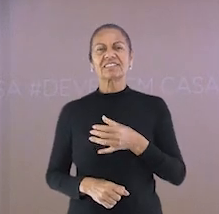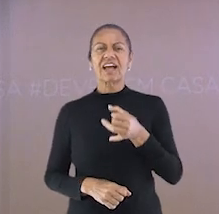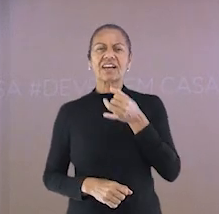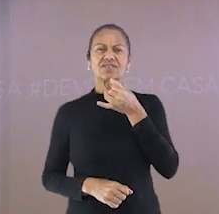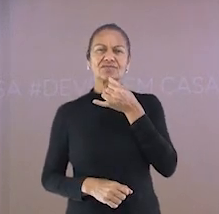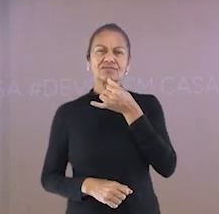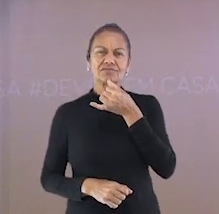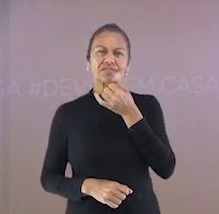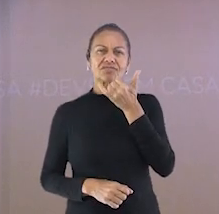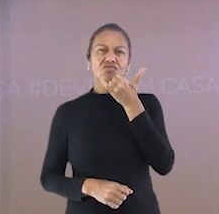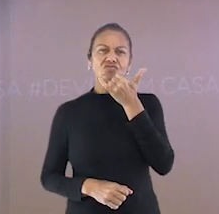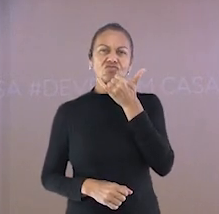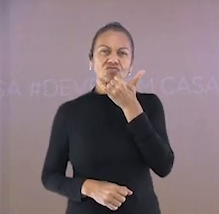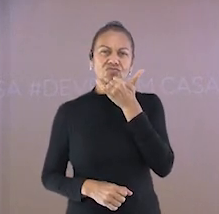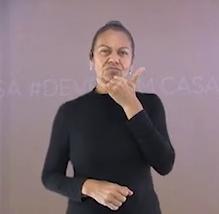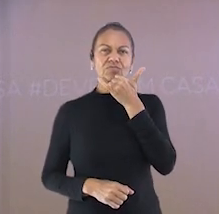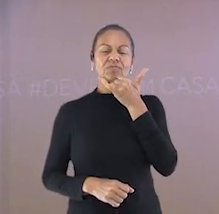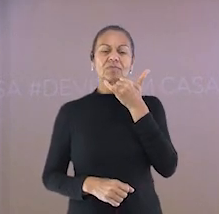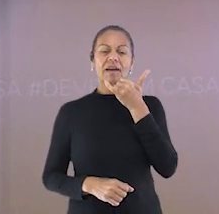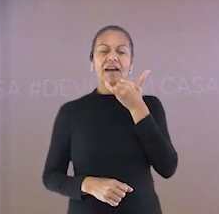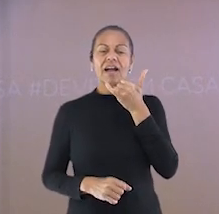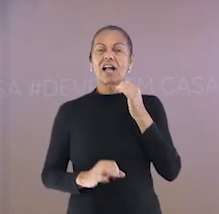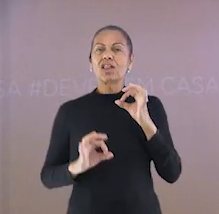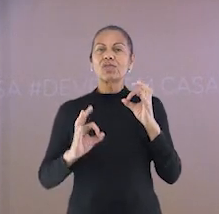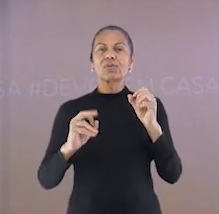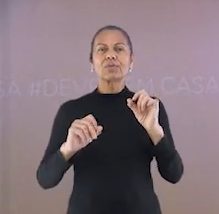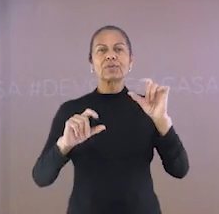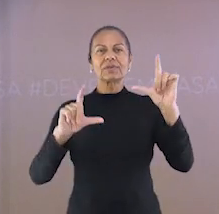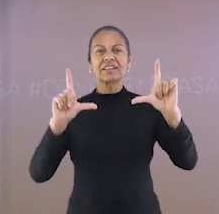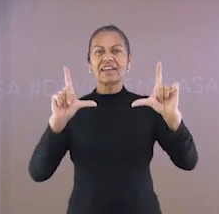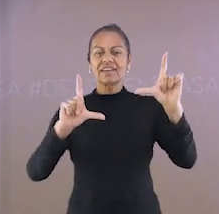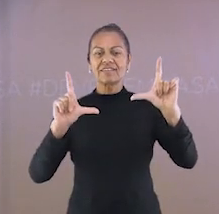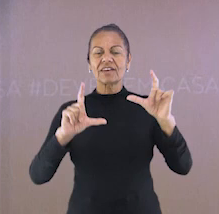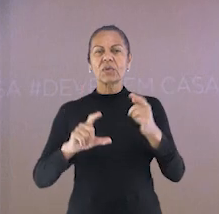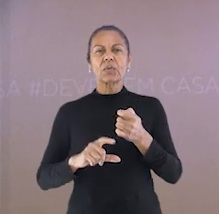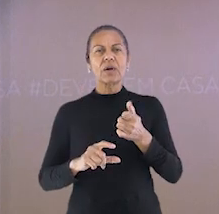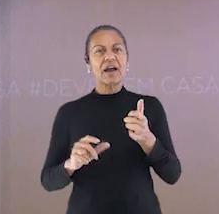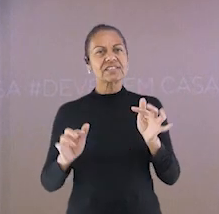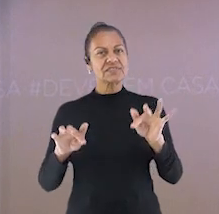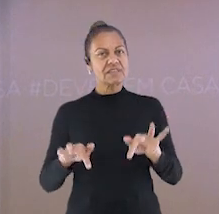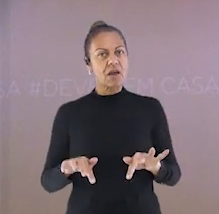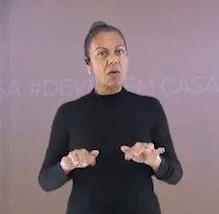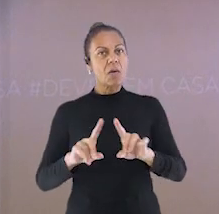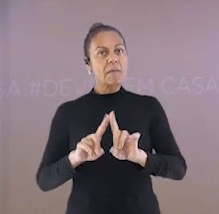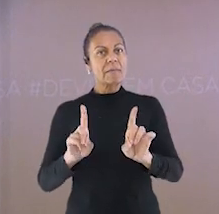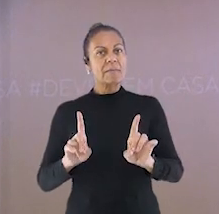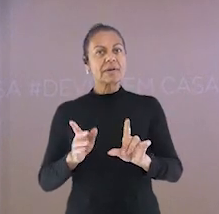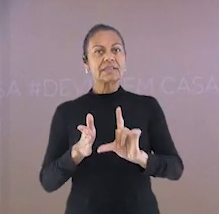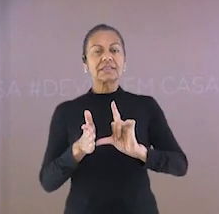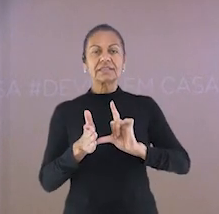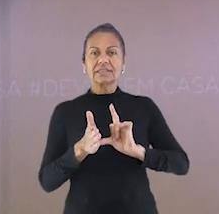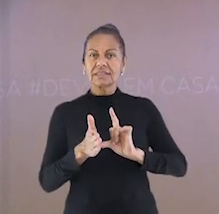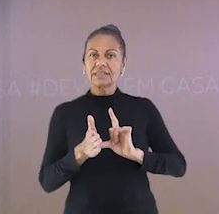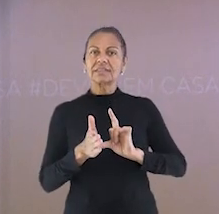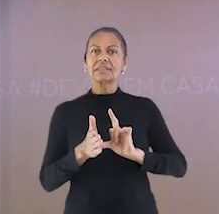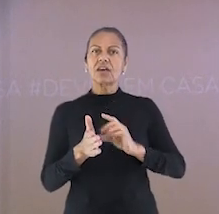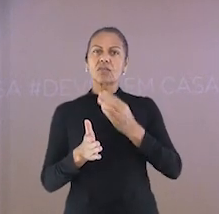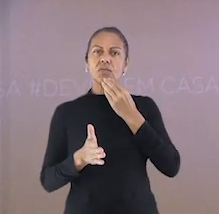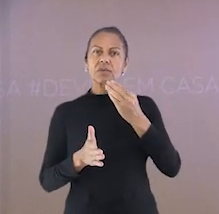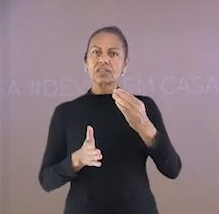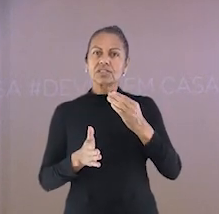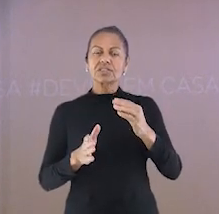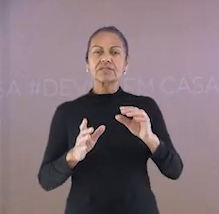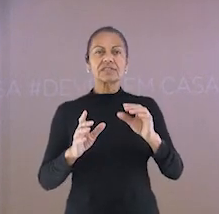Infelizmente, o nosso Tudo TV está quase chegando ao fim. Só que antes, quero lembrar novamente da lista de presença,